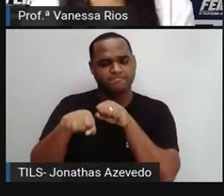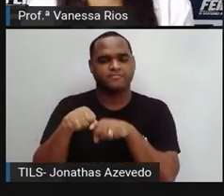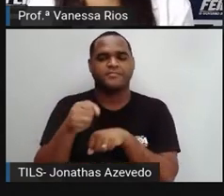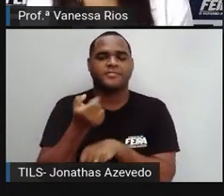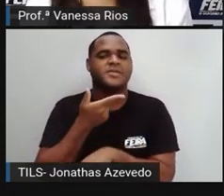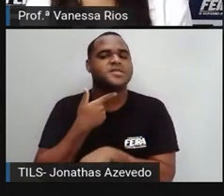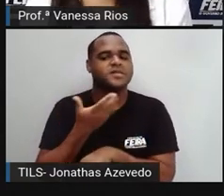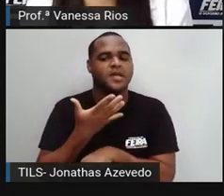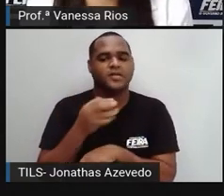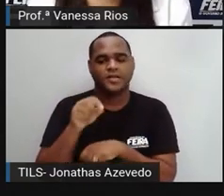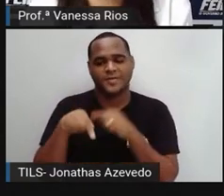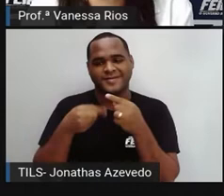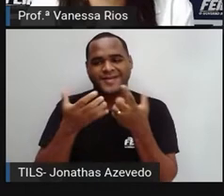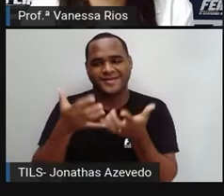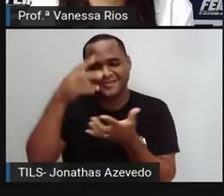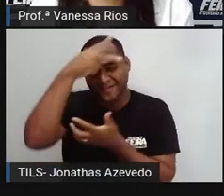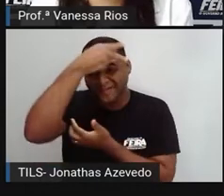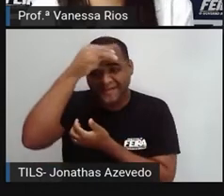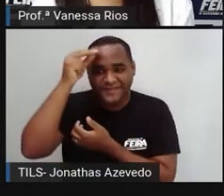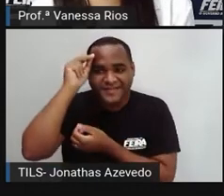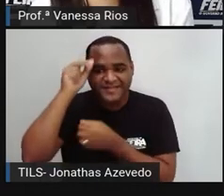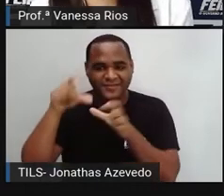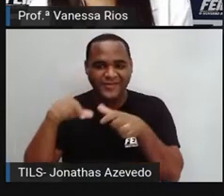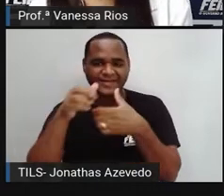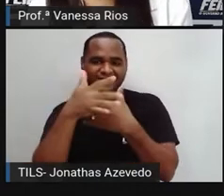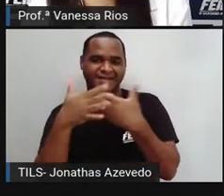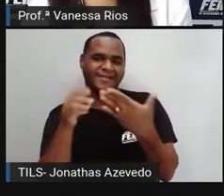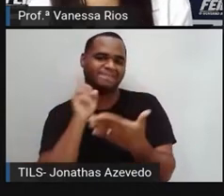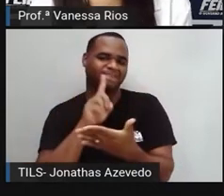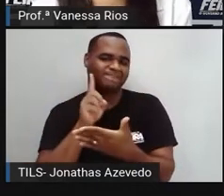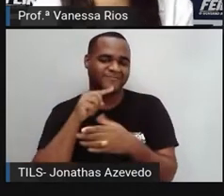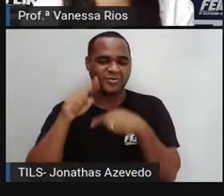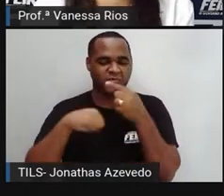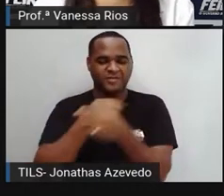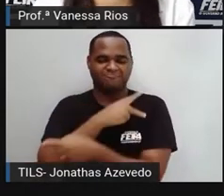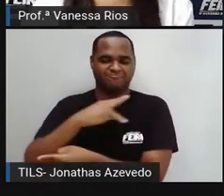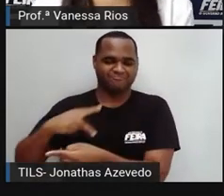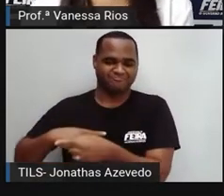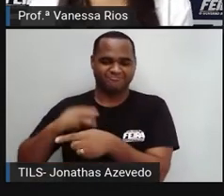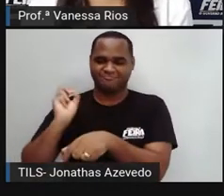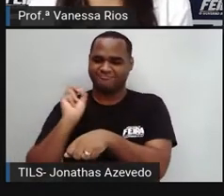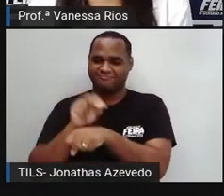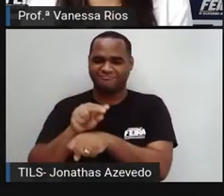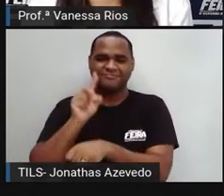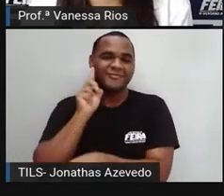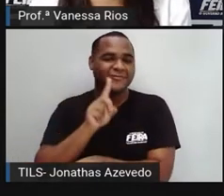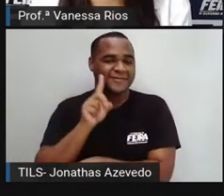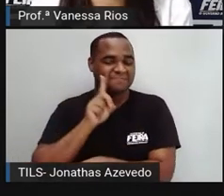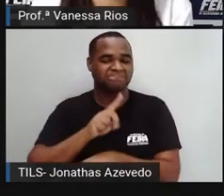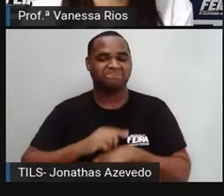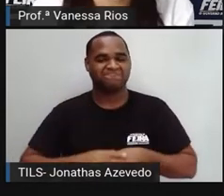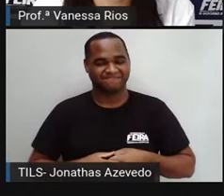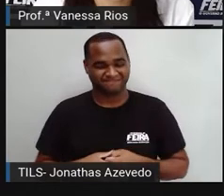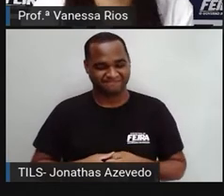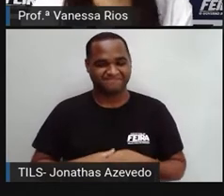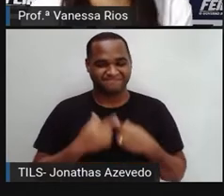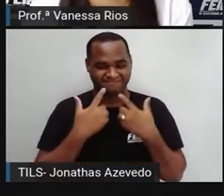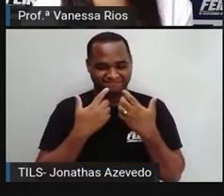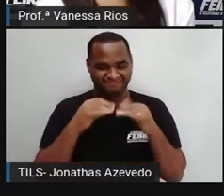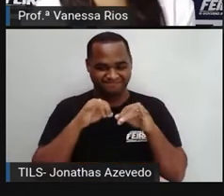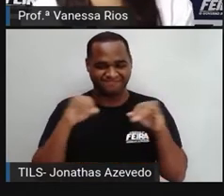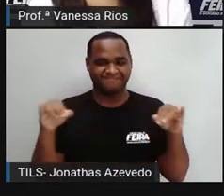Depois, serei prefeita de Detroit e logo mais presidente dos Estados Unidos, diz.